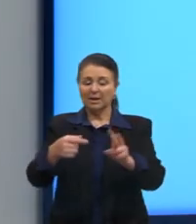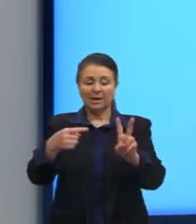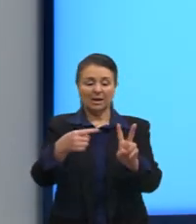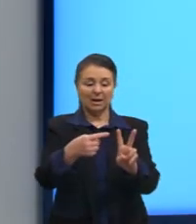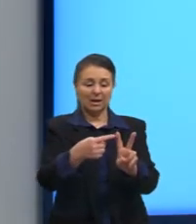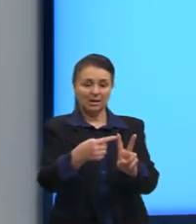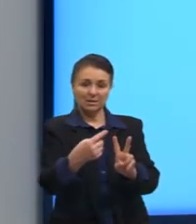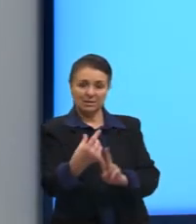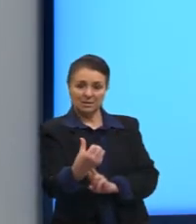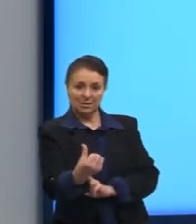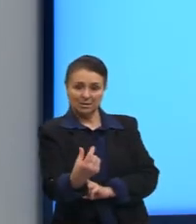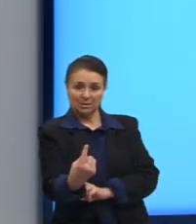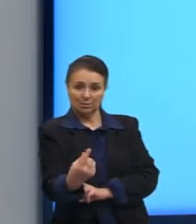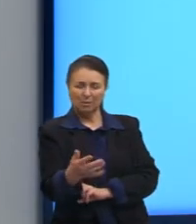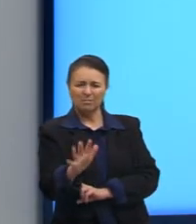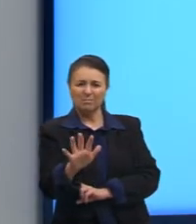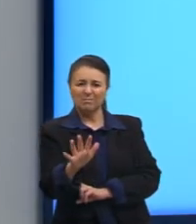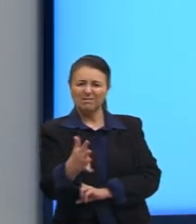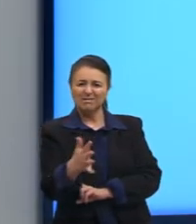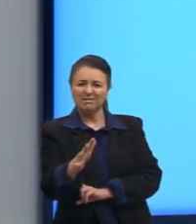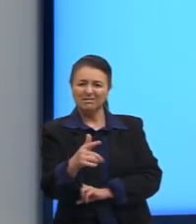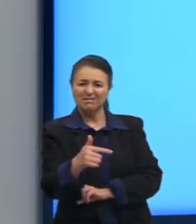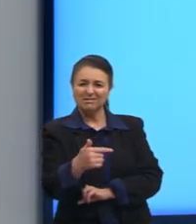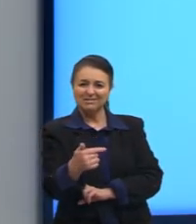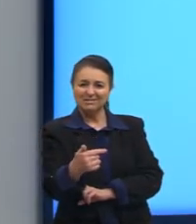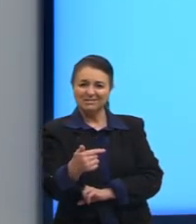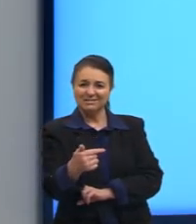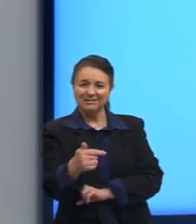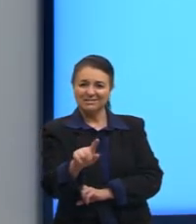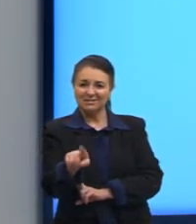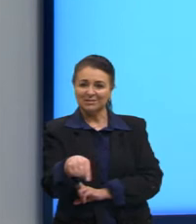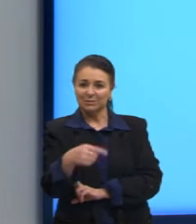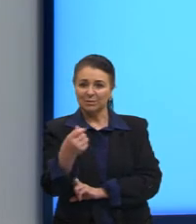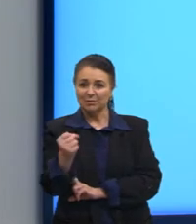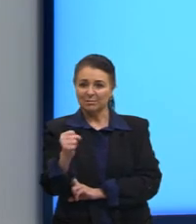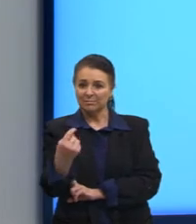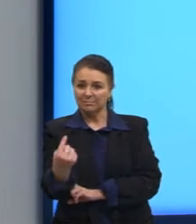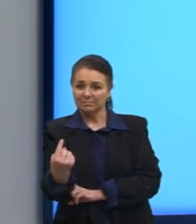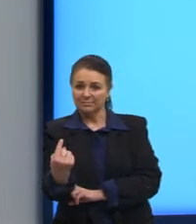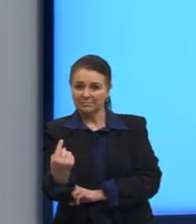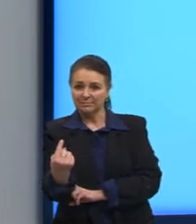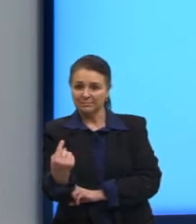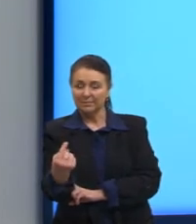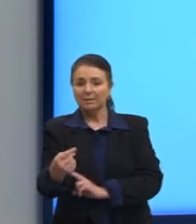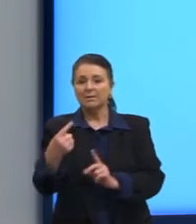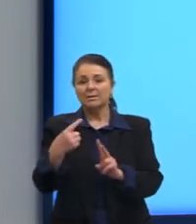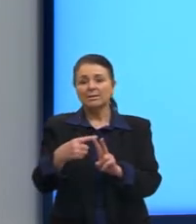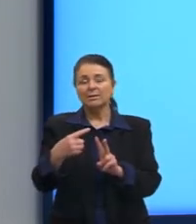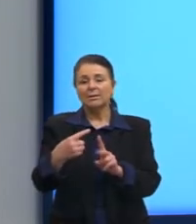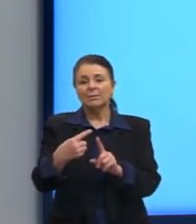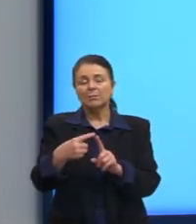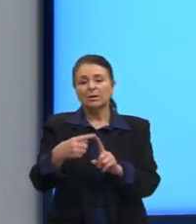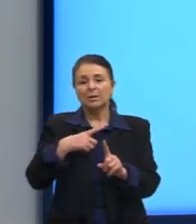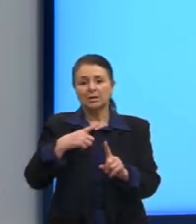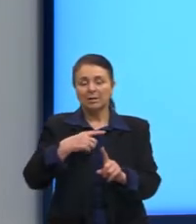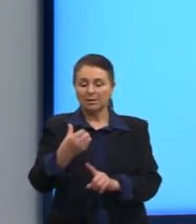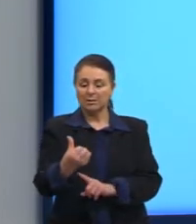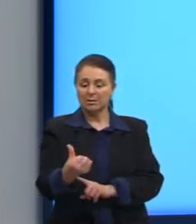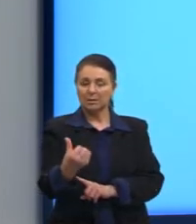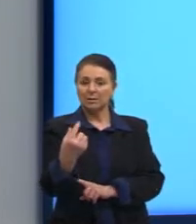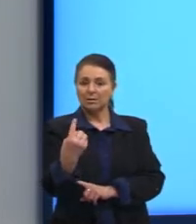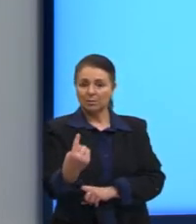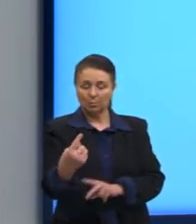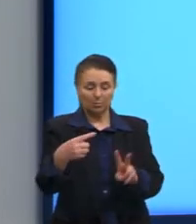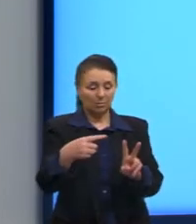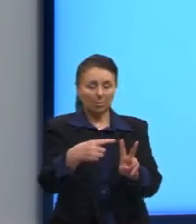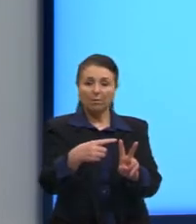ela é aproximadamente 7,81. Porque quando a gente tem ali a raiz de 61, às vezes